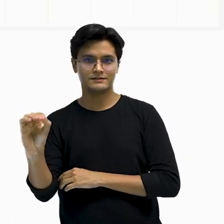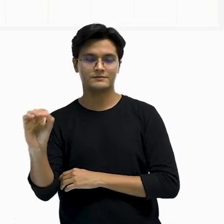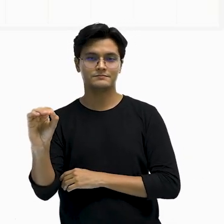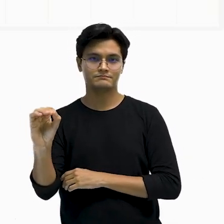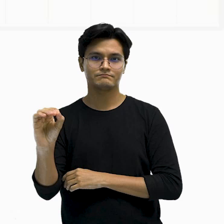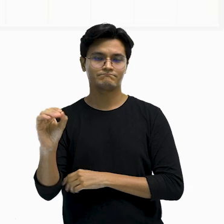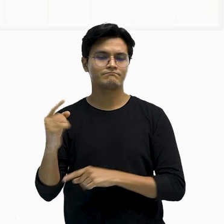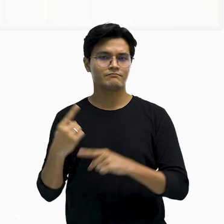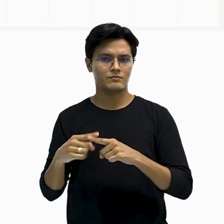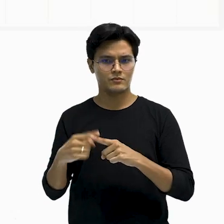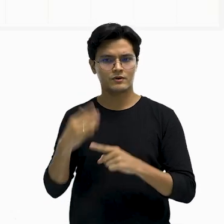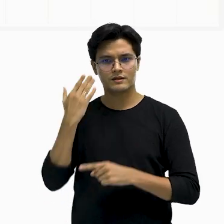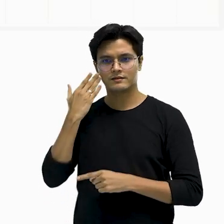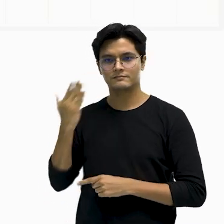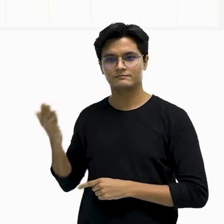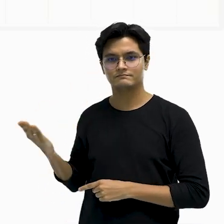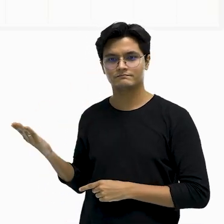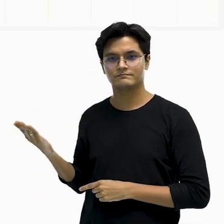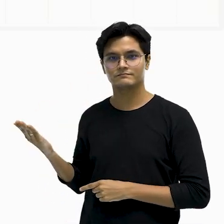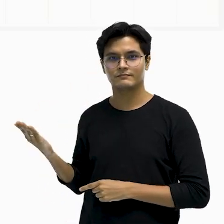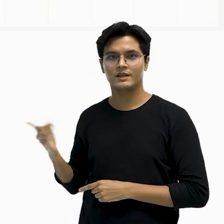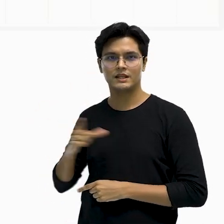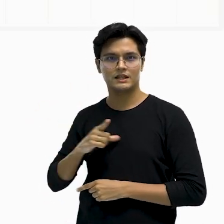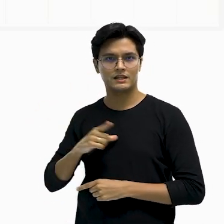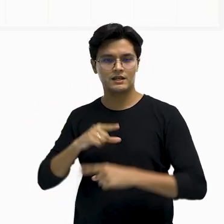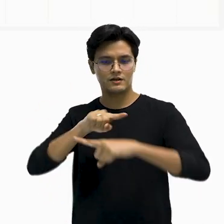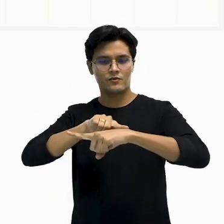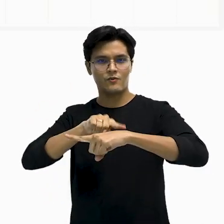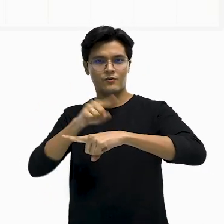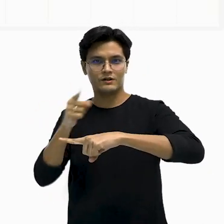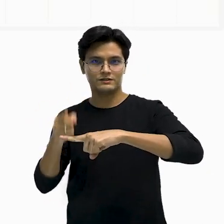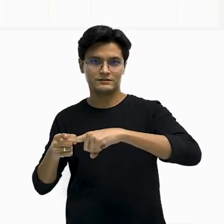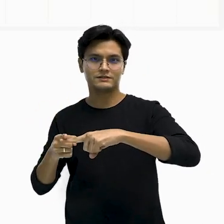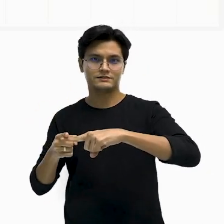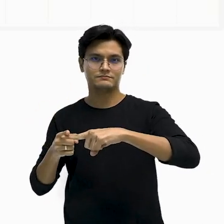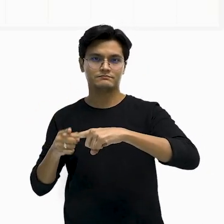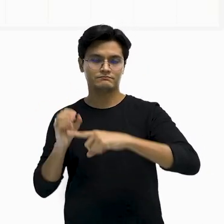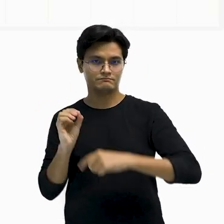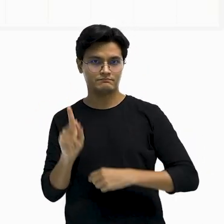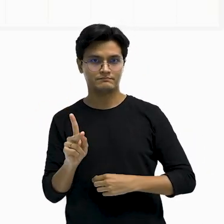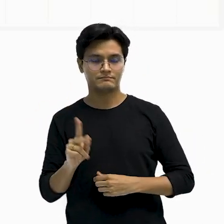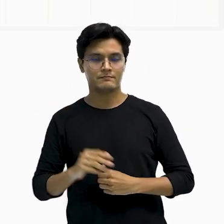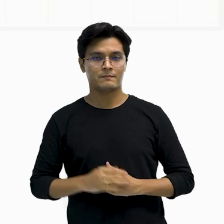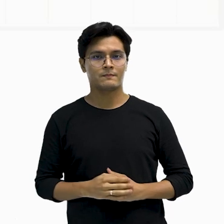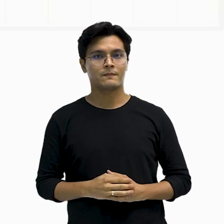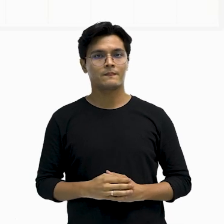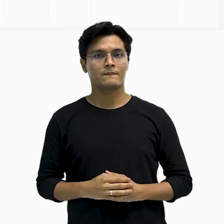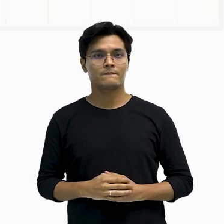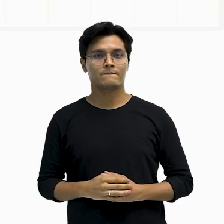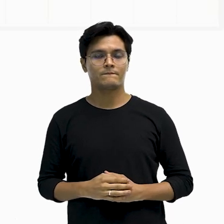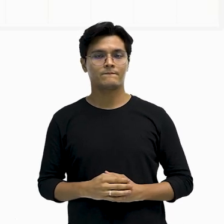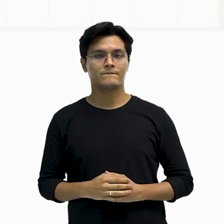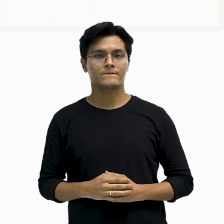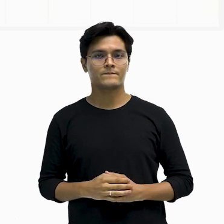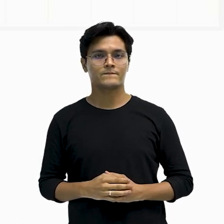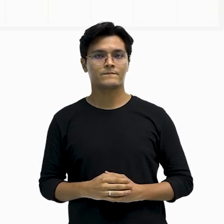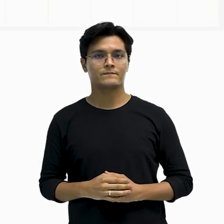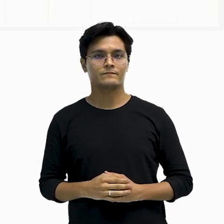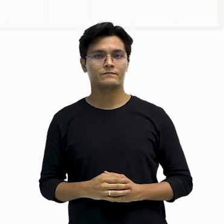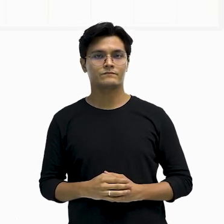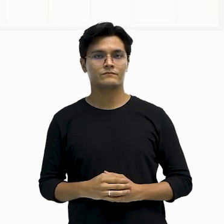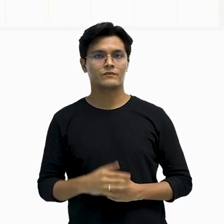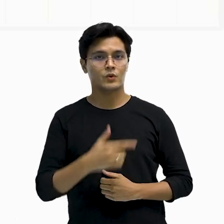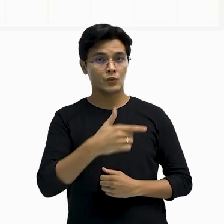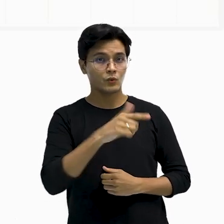Porque vejam que bem aqui eu tenho um ângulo raso, tudo bem? Então, da mesma forma, esse